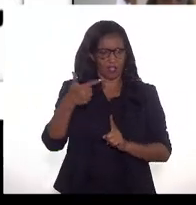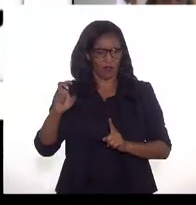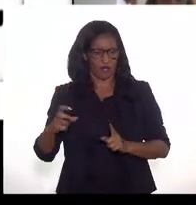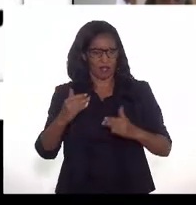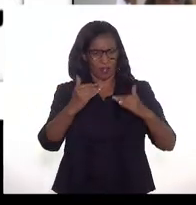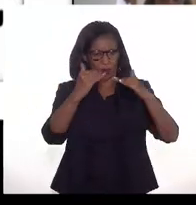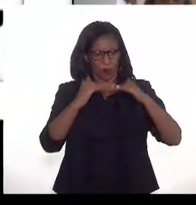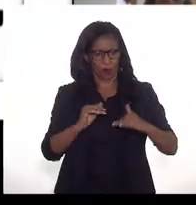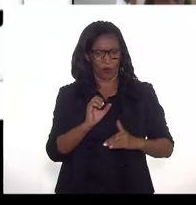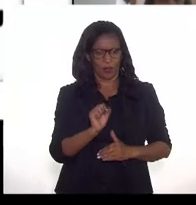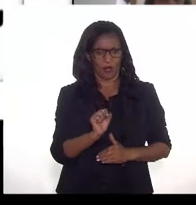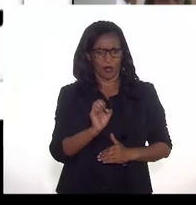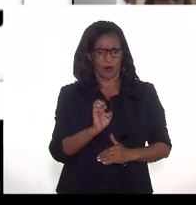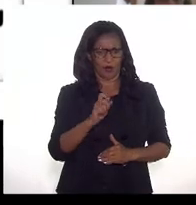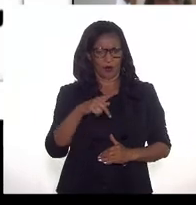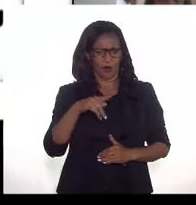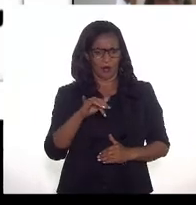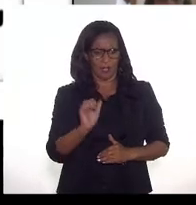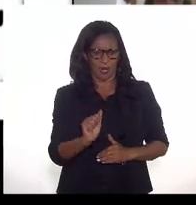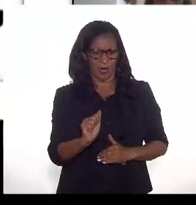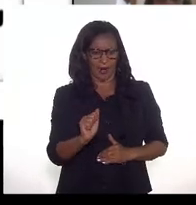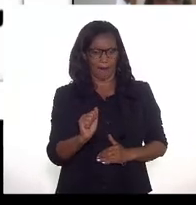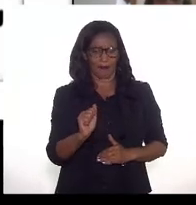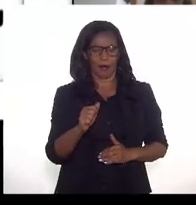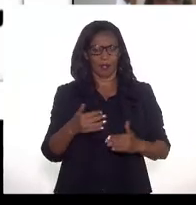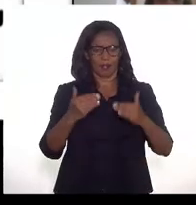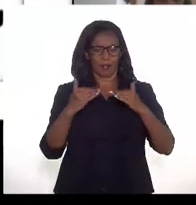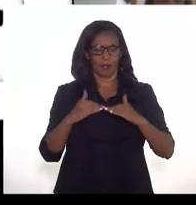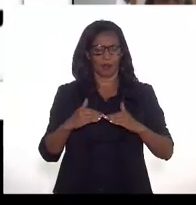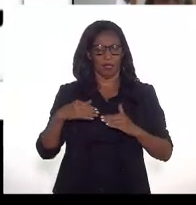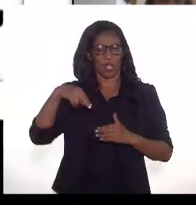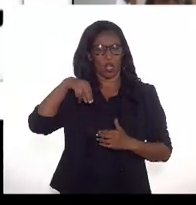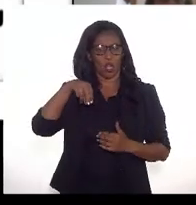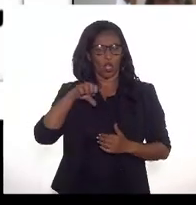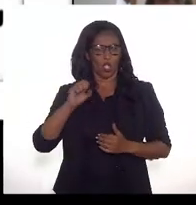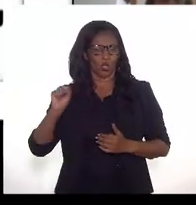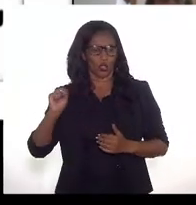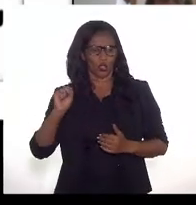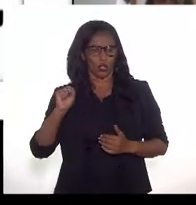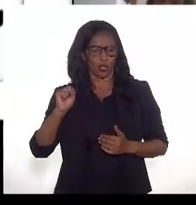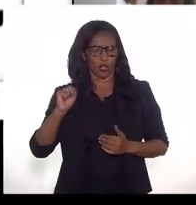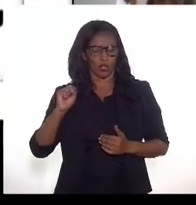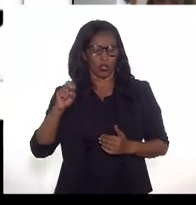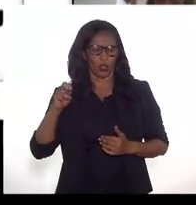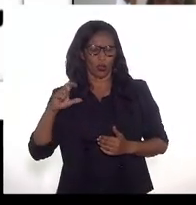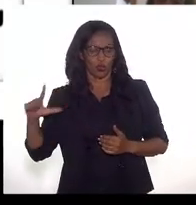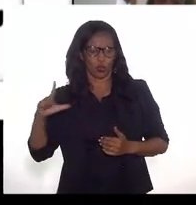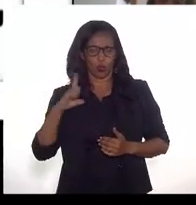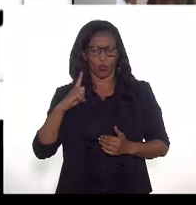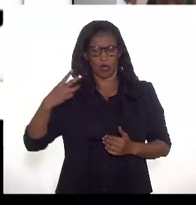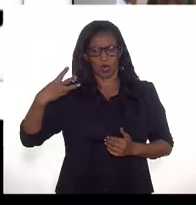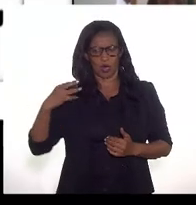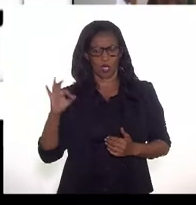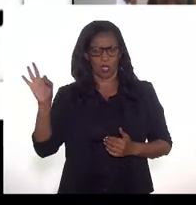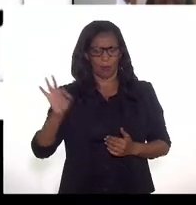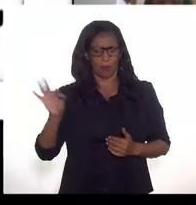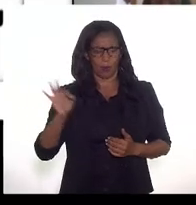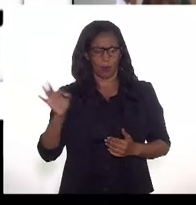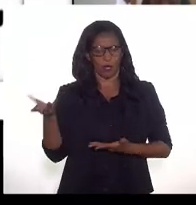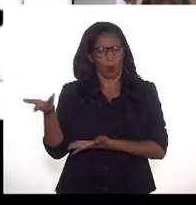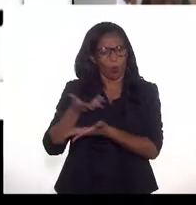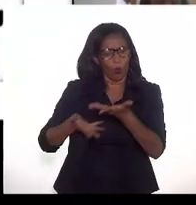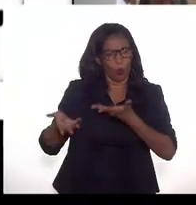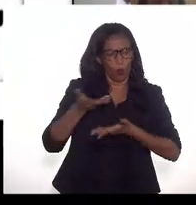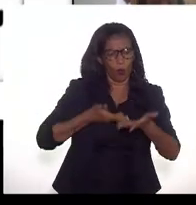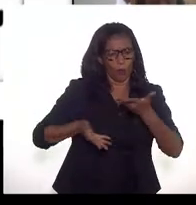jazida compartilhada de Suluru, Norte-Suluru, Sul-Suluru, aproximadamente 30%, jazida compartilhada